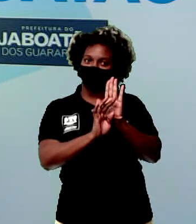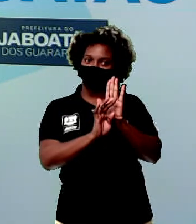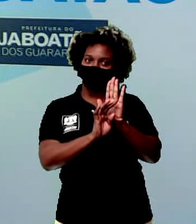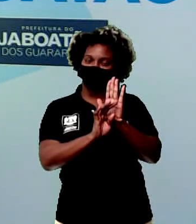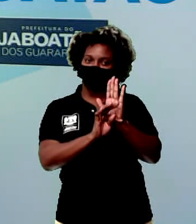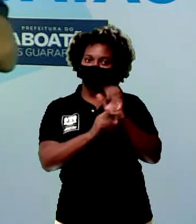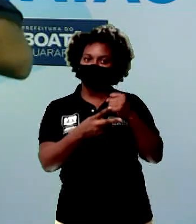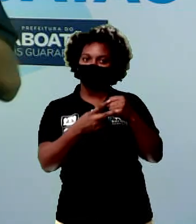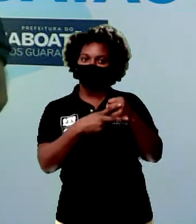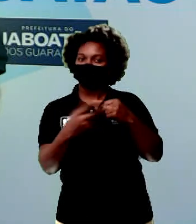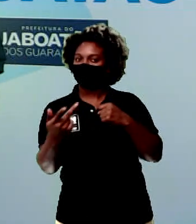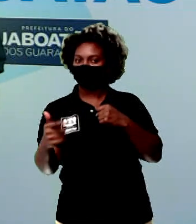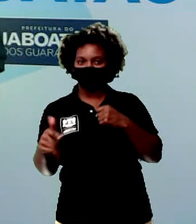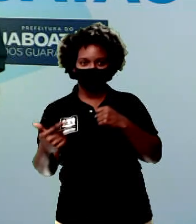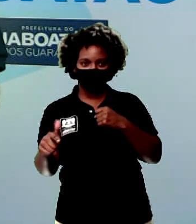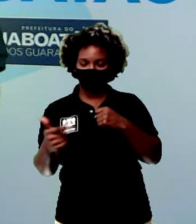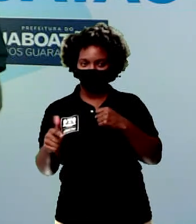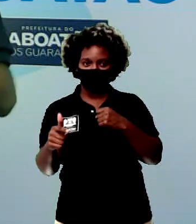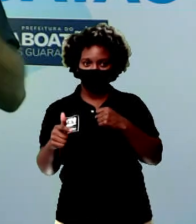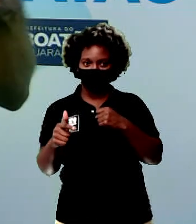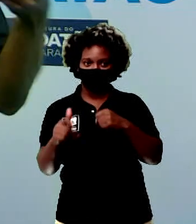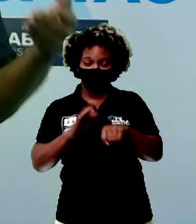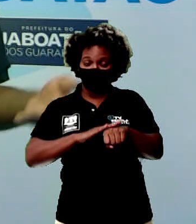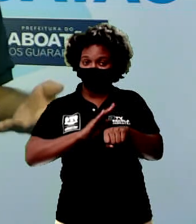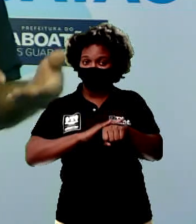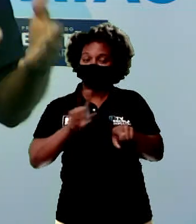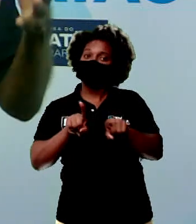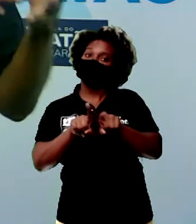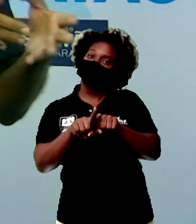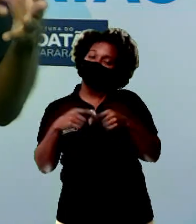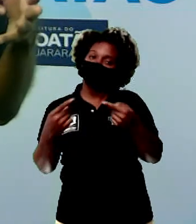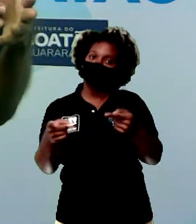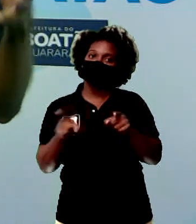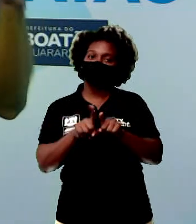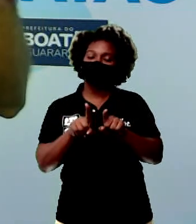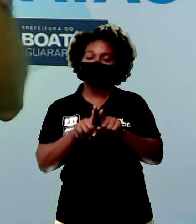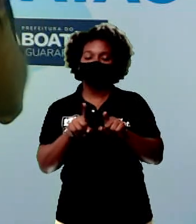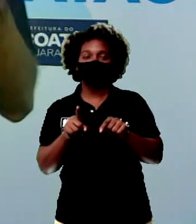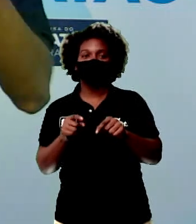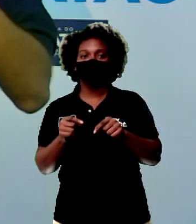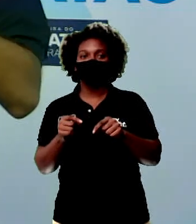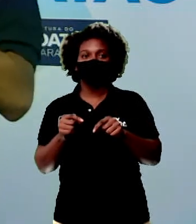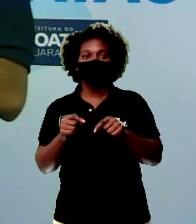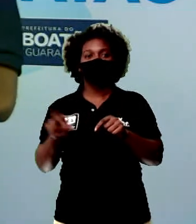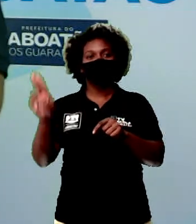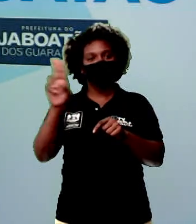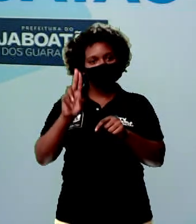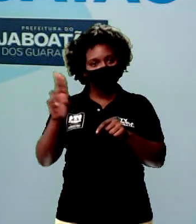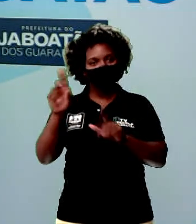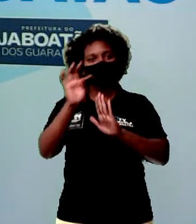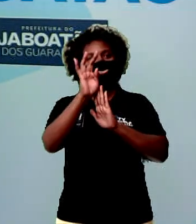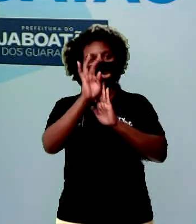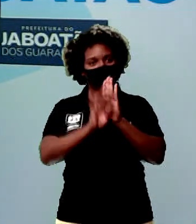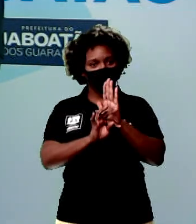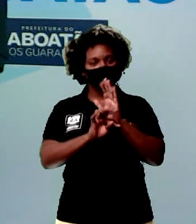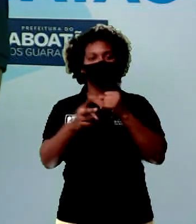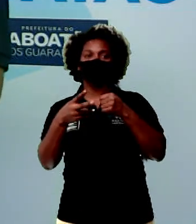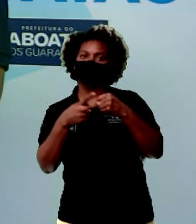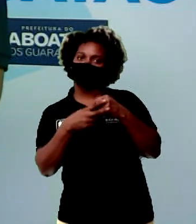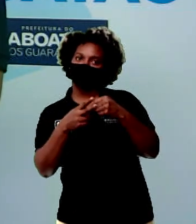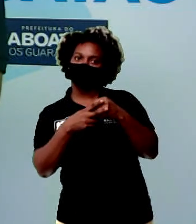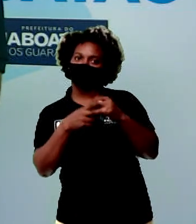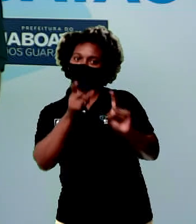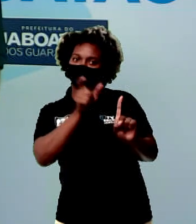verbal, predominantemente, mas também se vale do texto verbal. Quando a